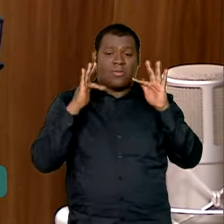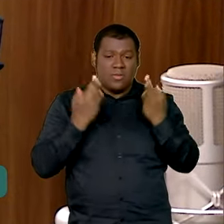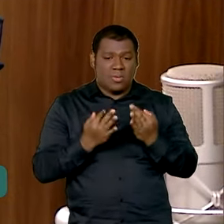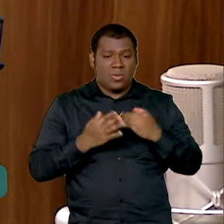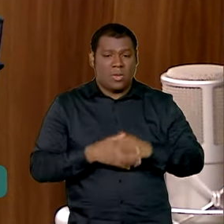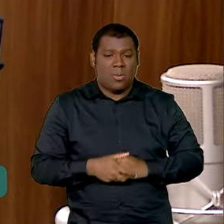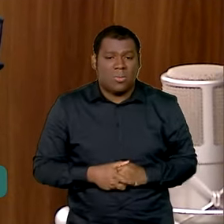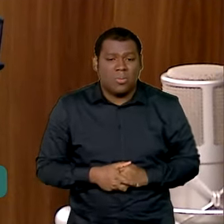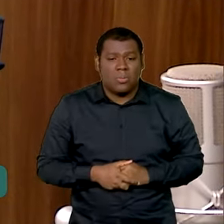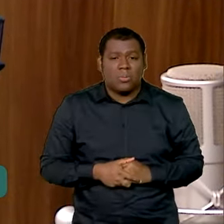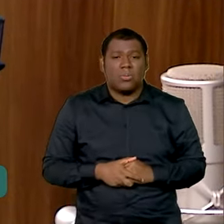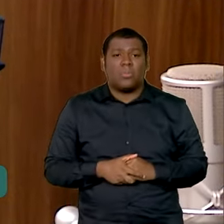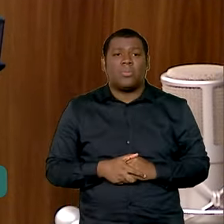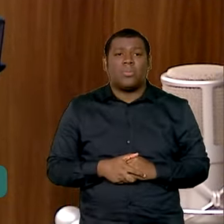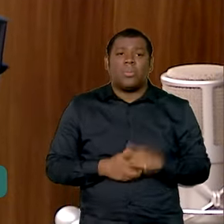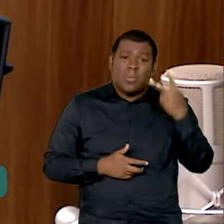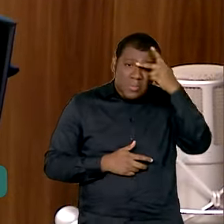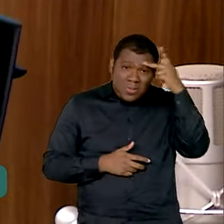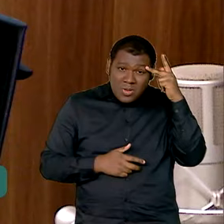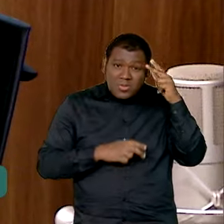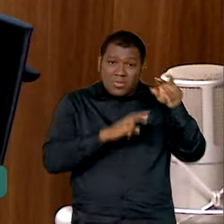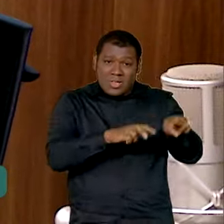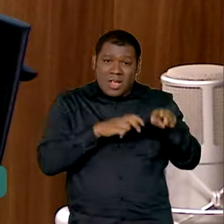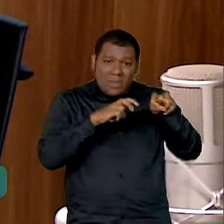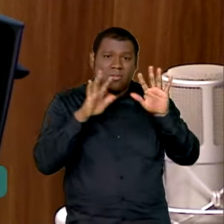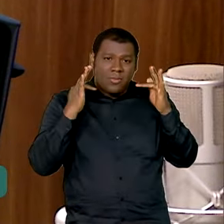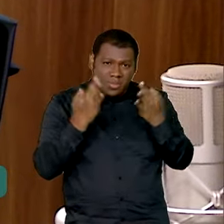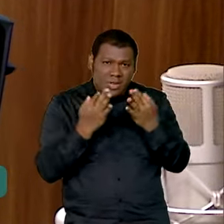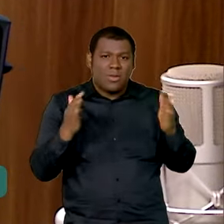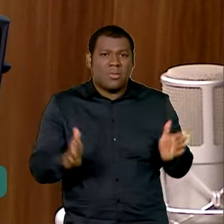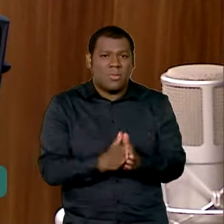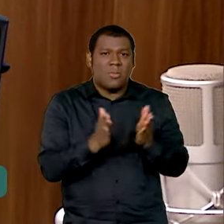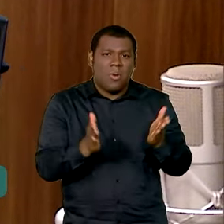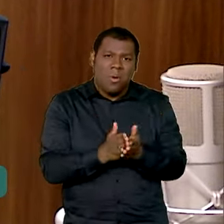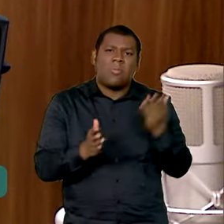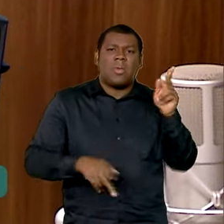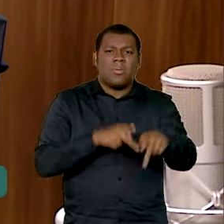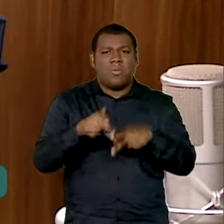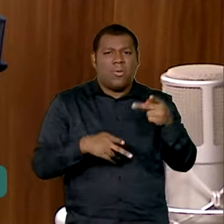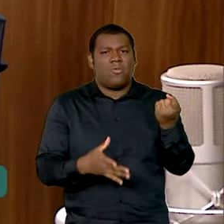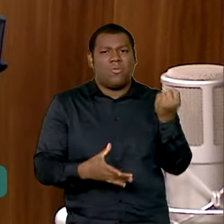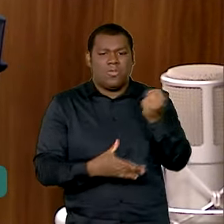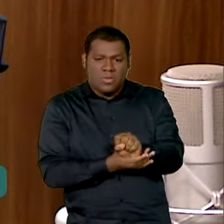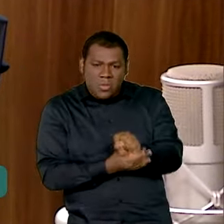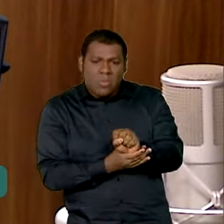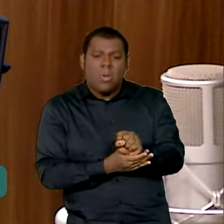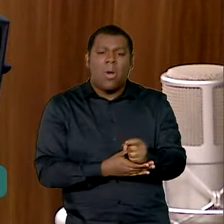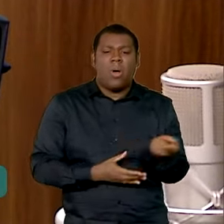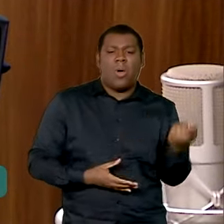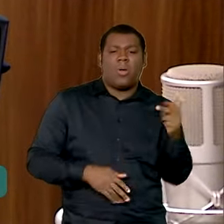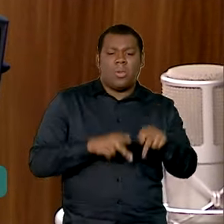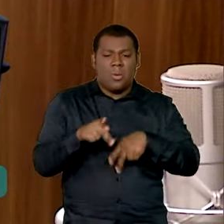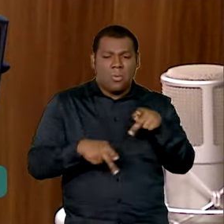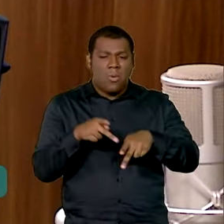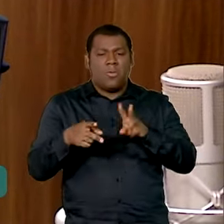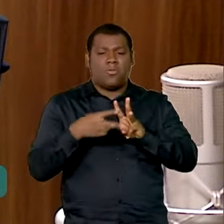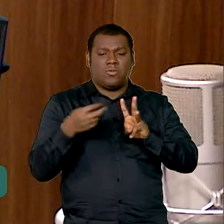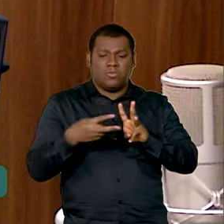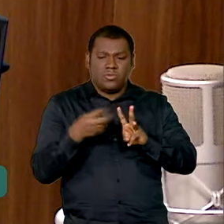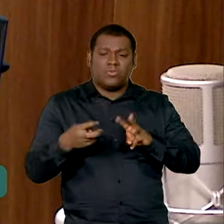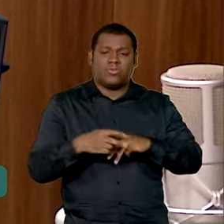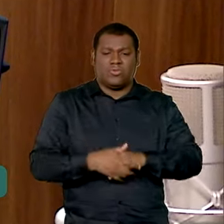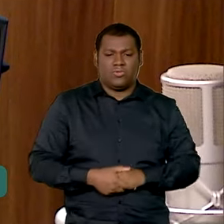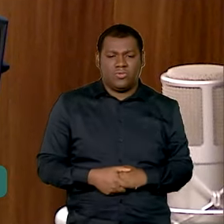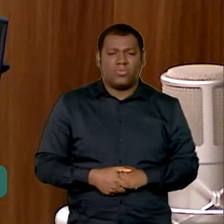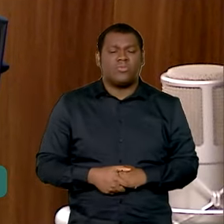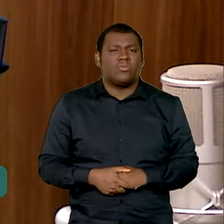sem muitas posses e chegue nos quilombolas e chegue nos indígenas e chegue em todo